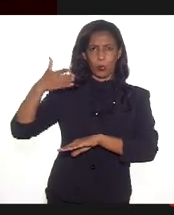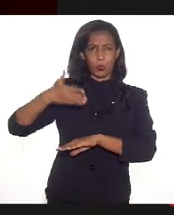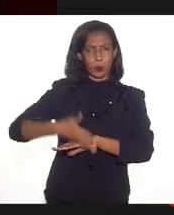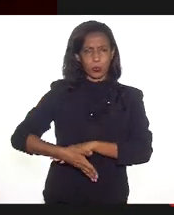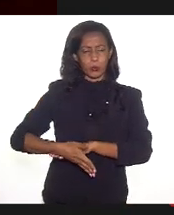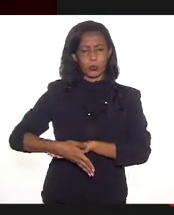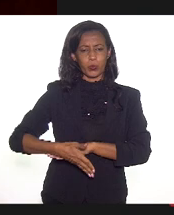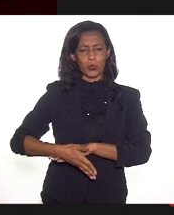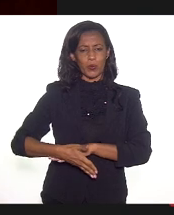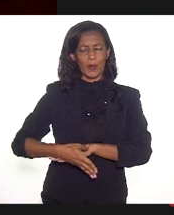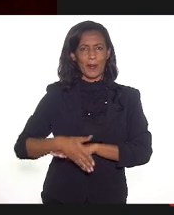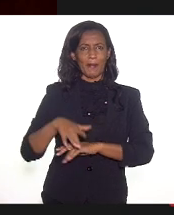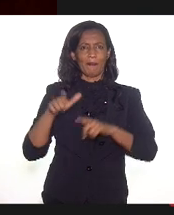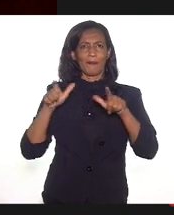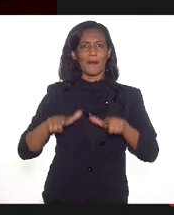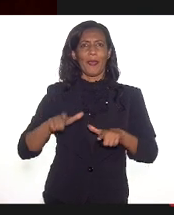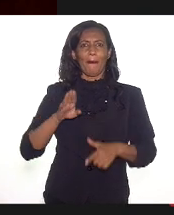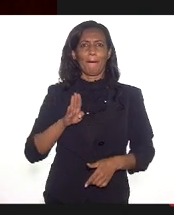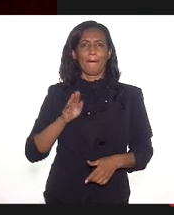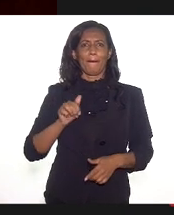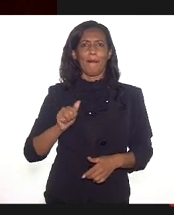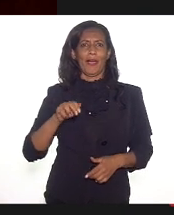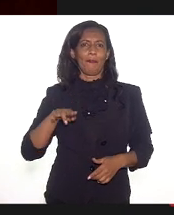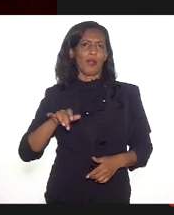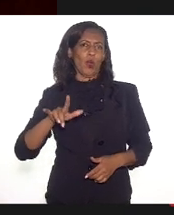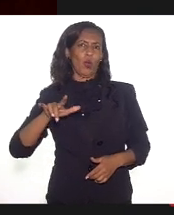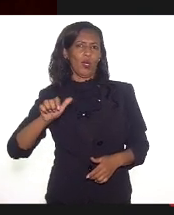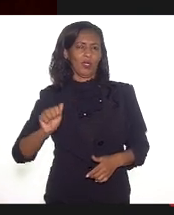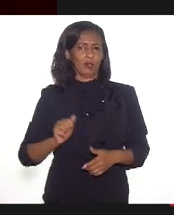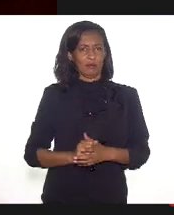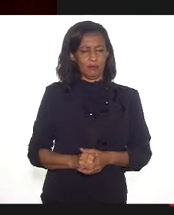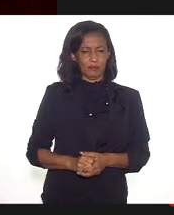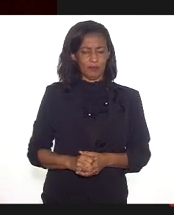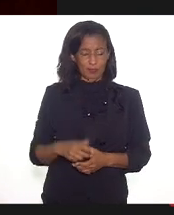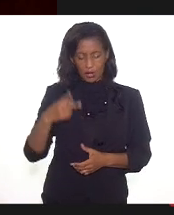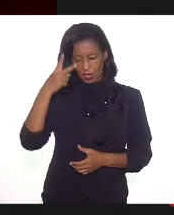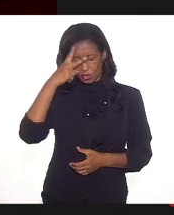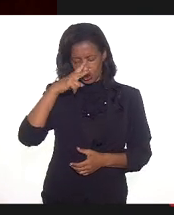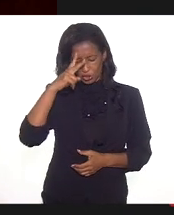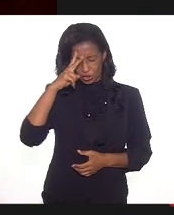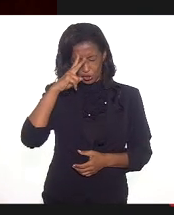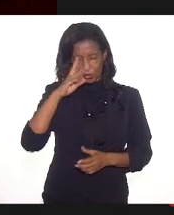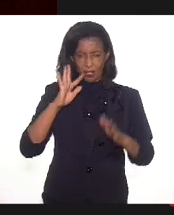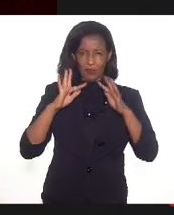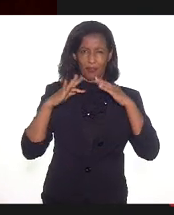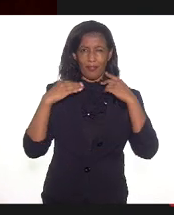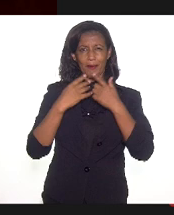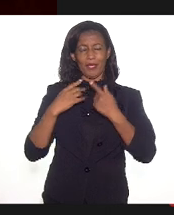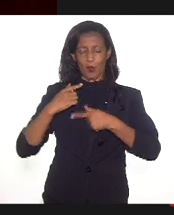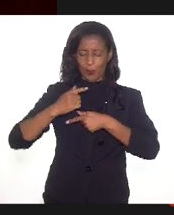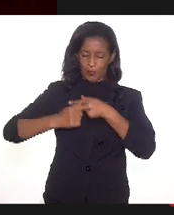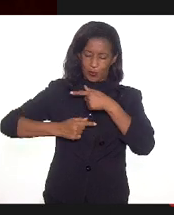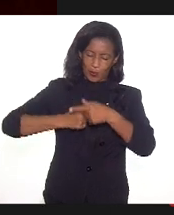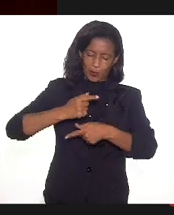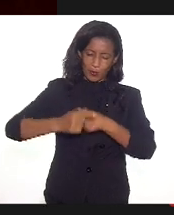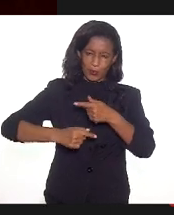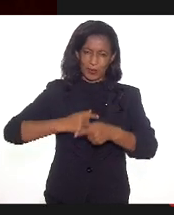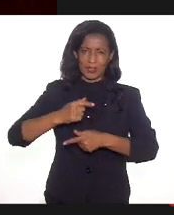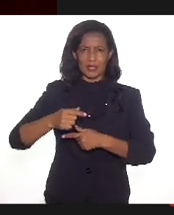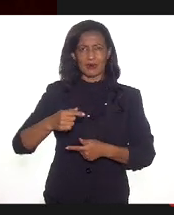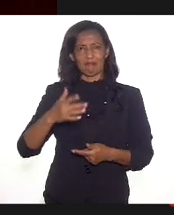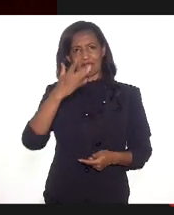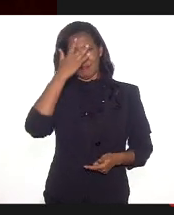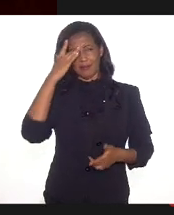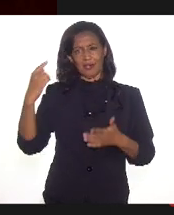fundadores da Babilônia. Então, a história passa um pouco, né? Pela minha família e as pessoas me perguntam